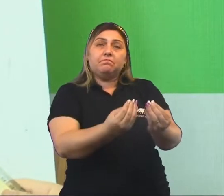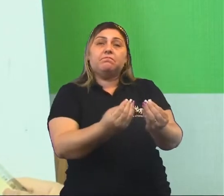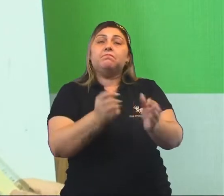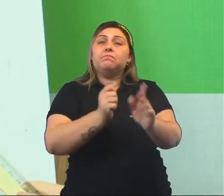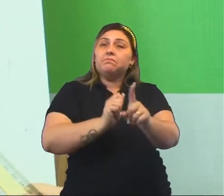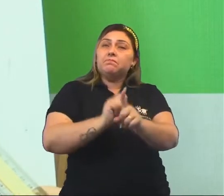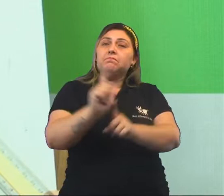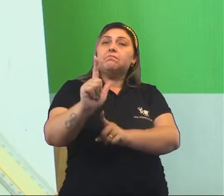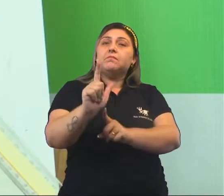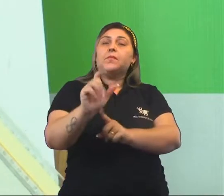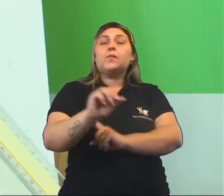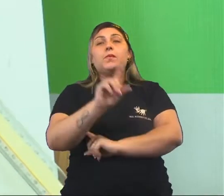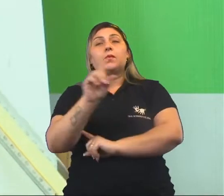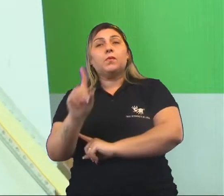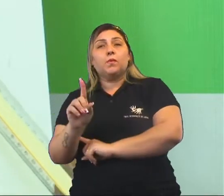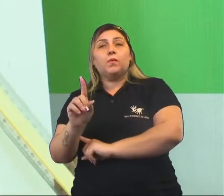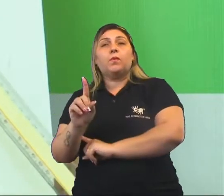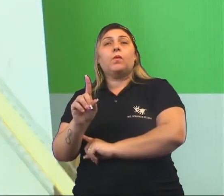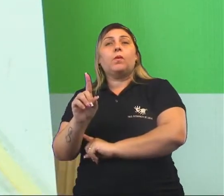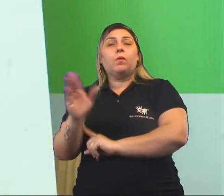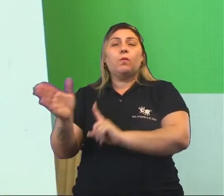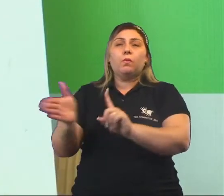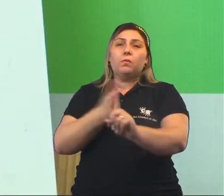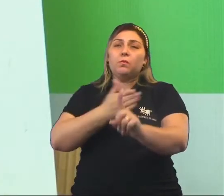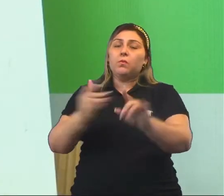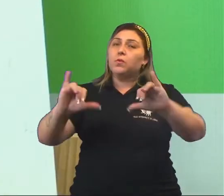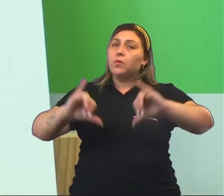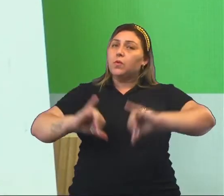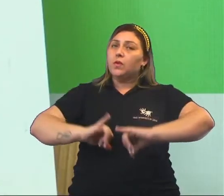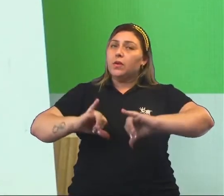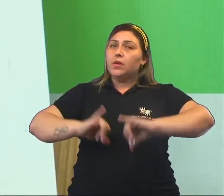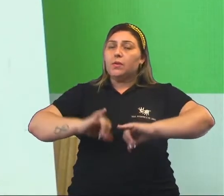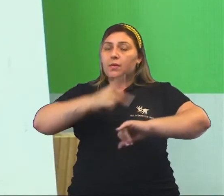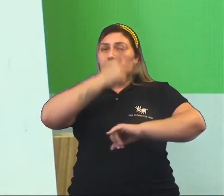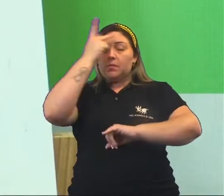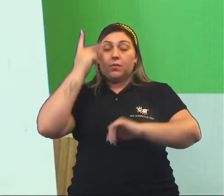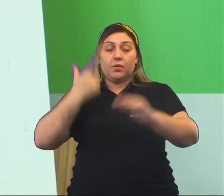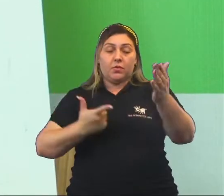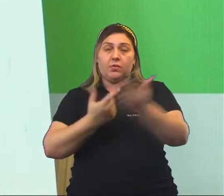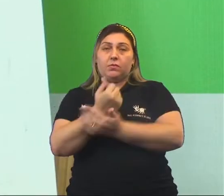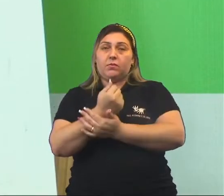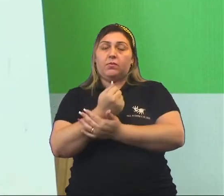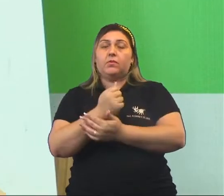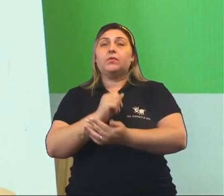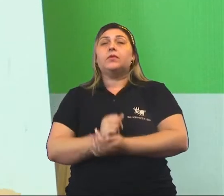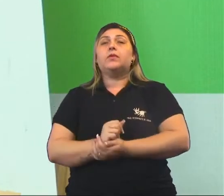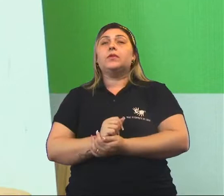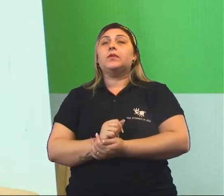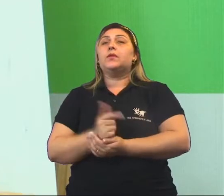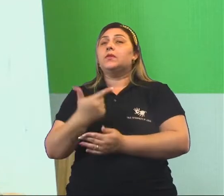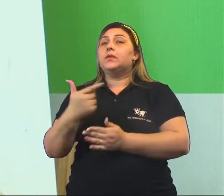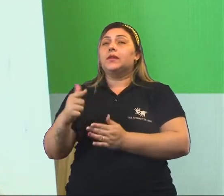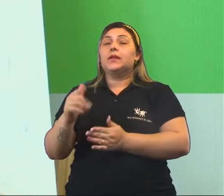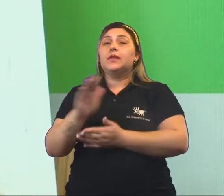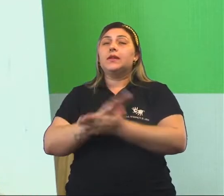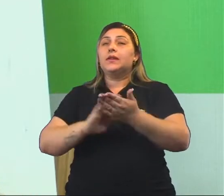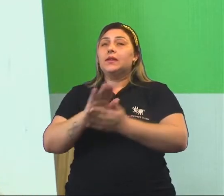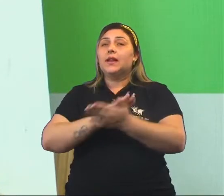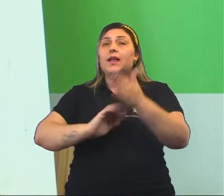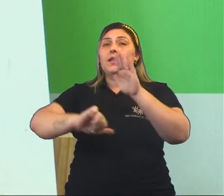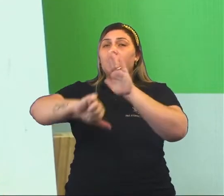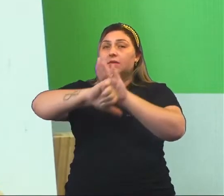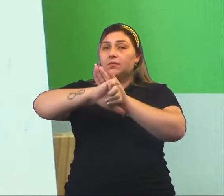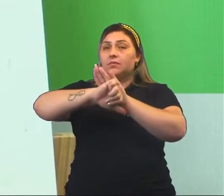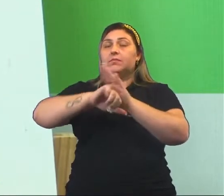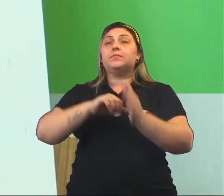alugado ou mesmo maltratado por seu dono, sem que isso constituísse um crime.